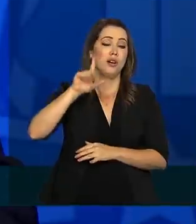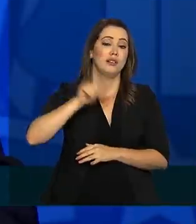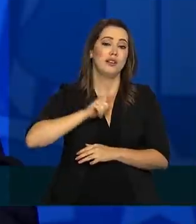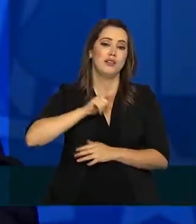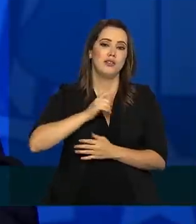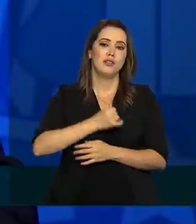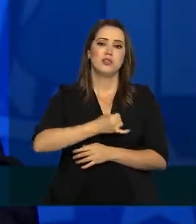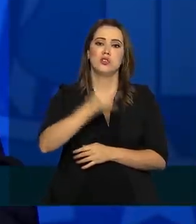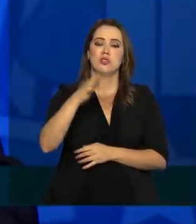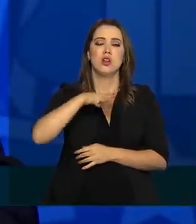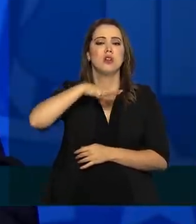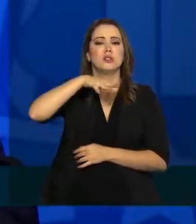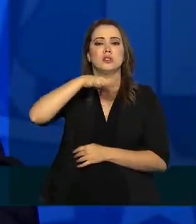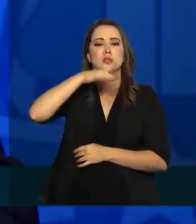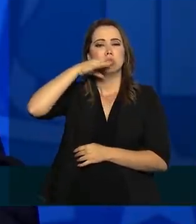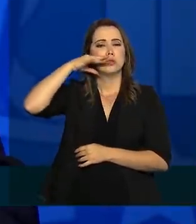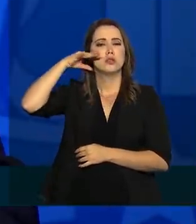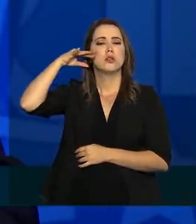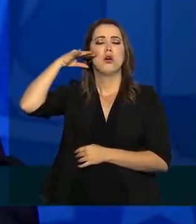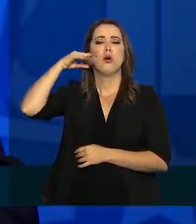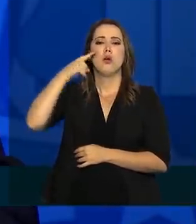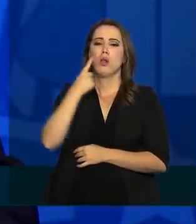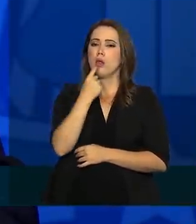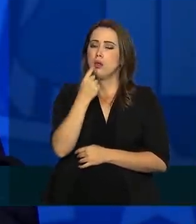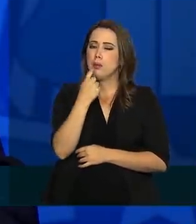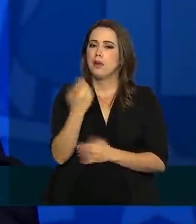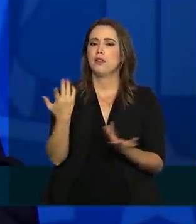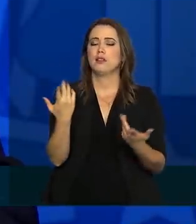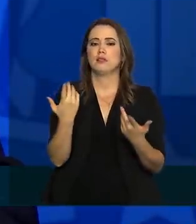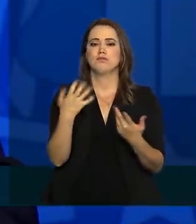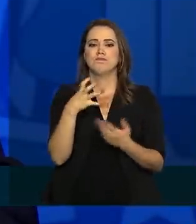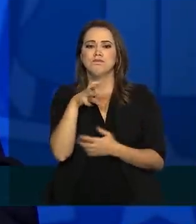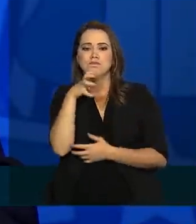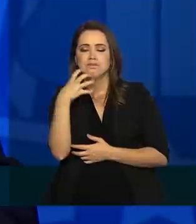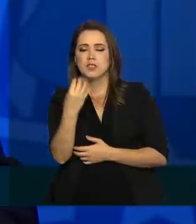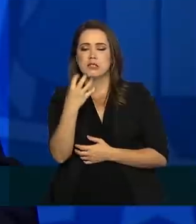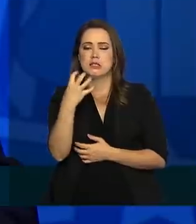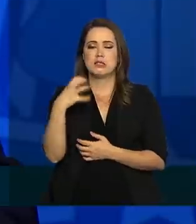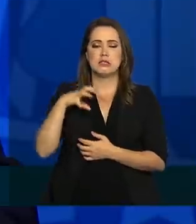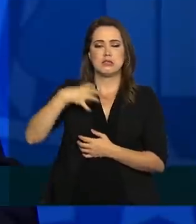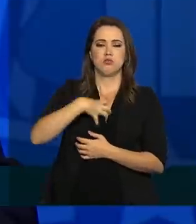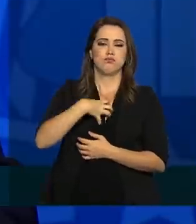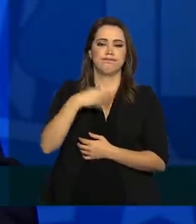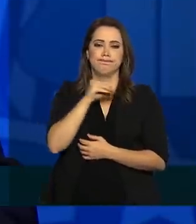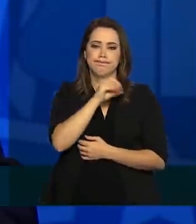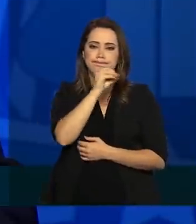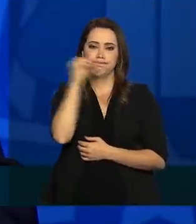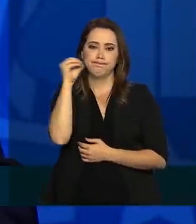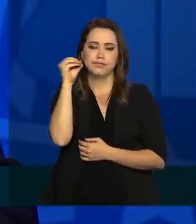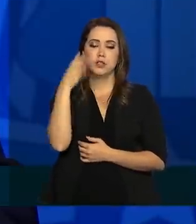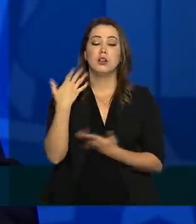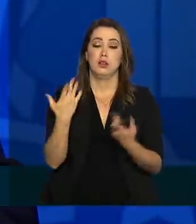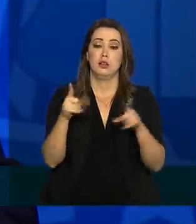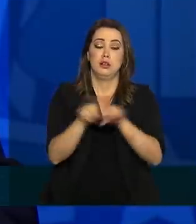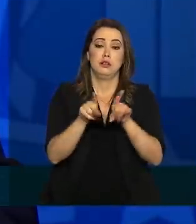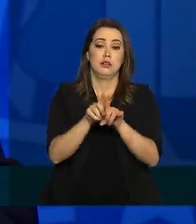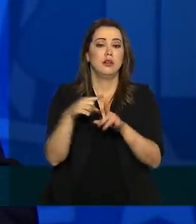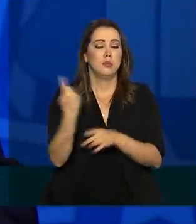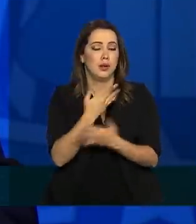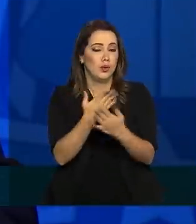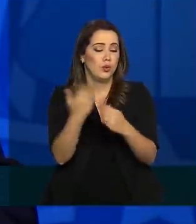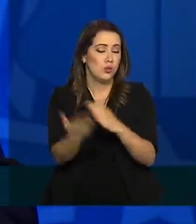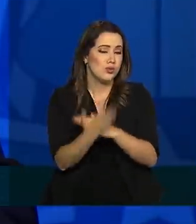a alterações de olfato e paladar. Compreender a dinâmica em que se dá a declaração de sintomas também nos ajudará a